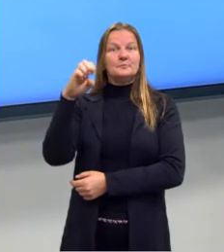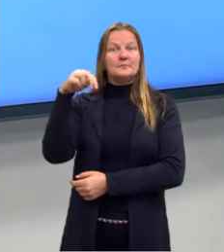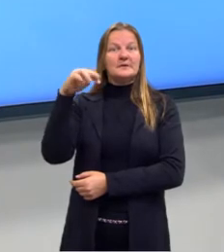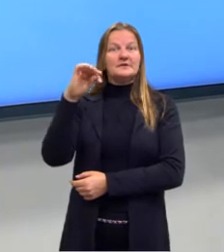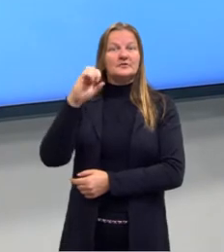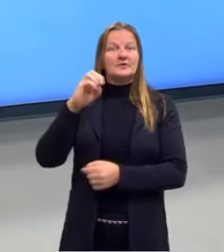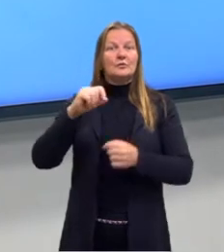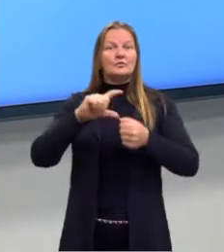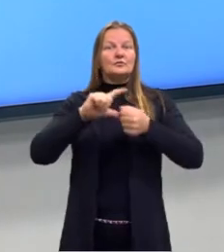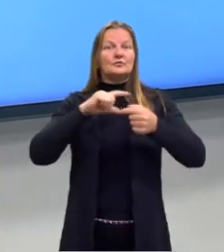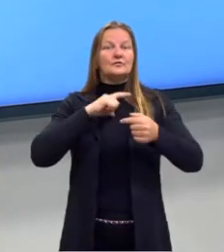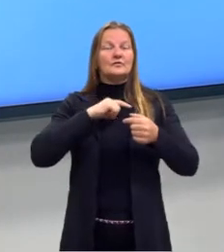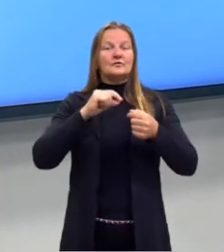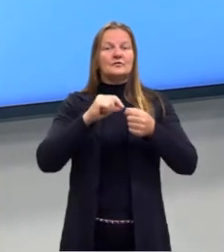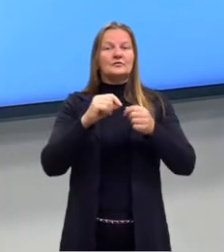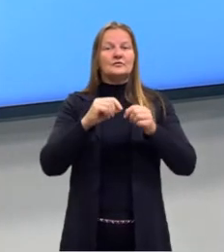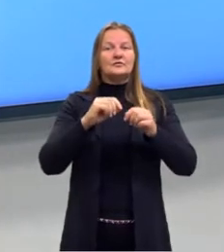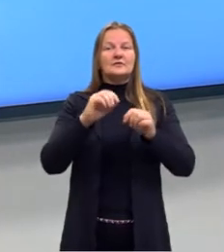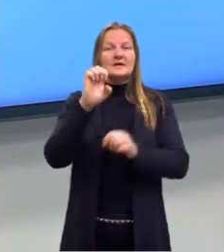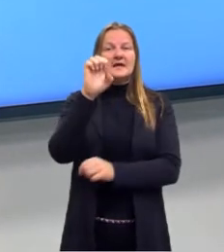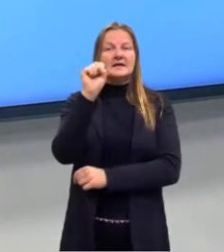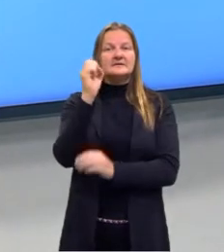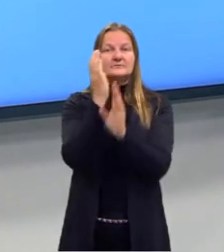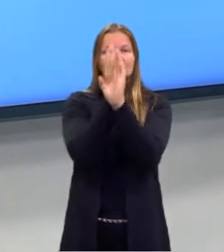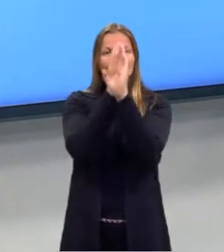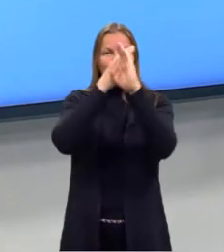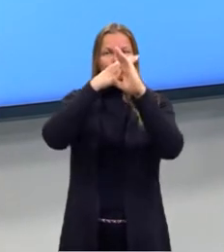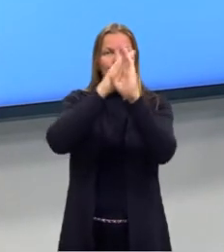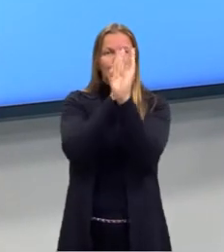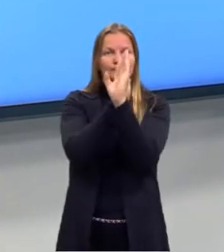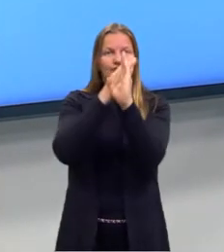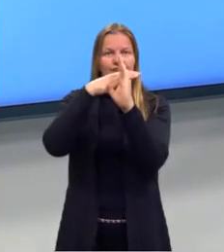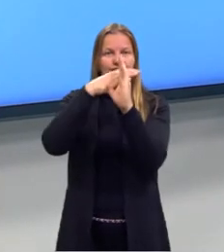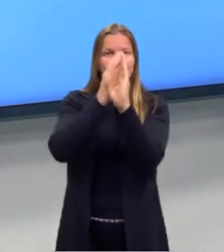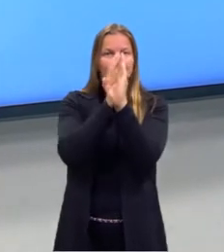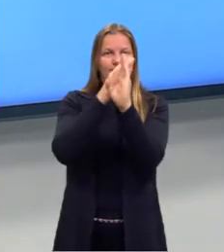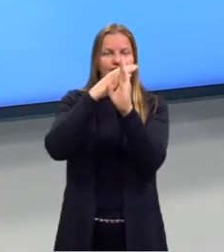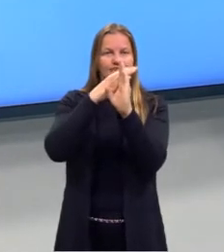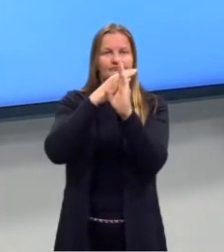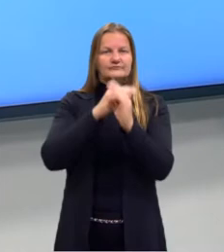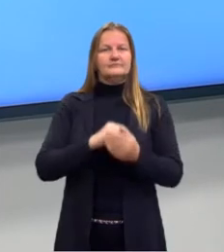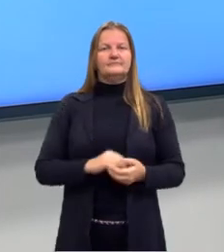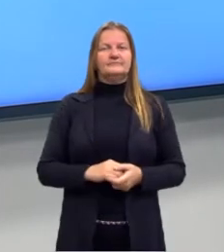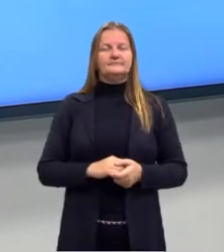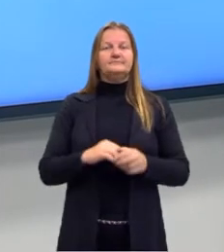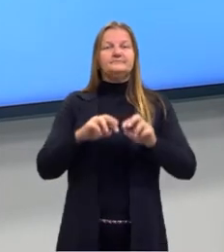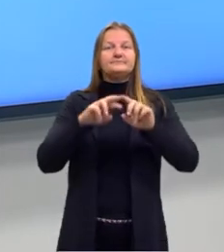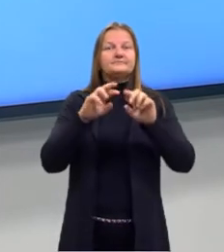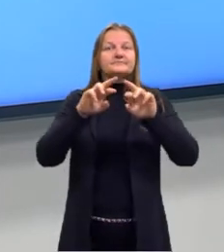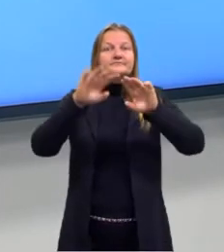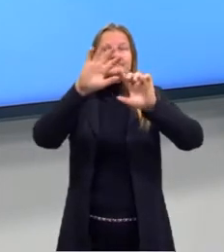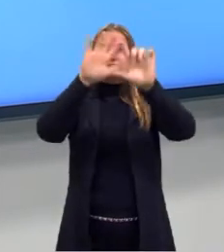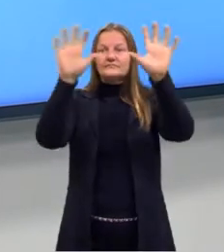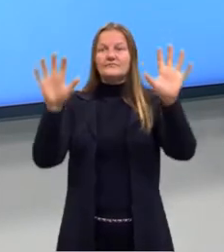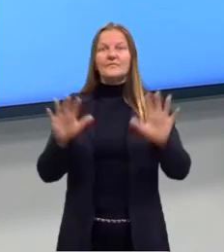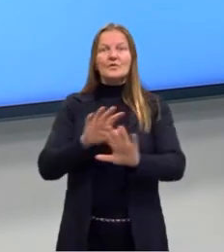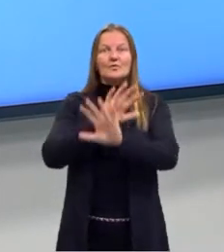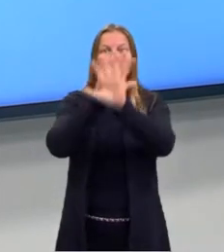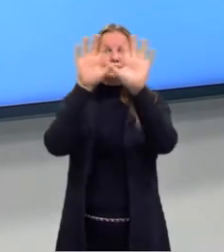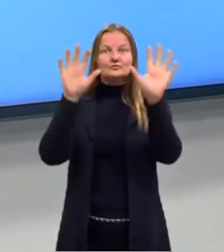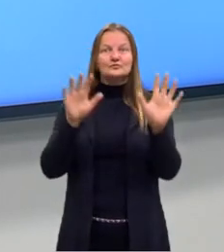que nós chamamos de espaciais ou geometria espacial, abordando então essas três